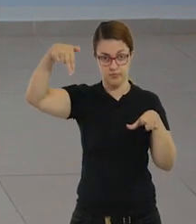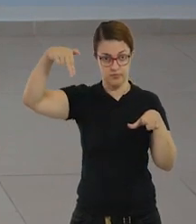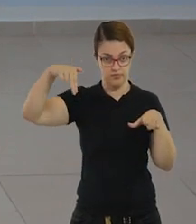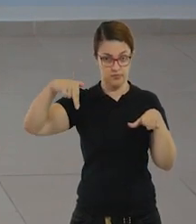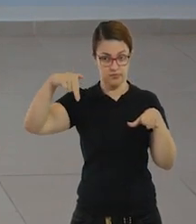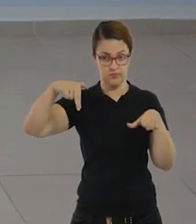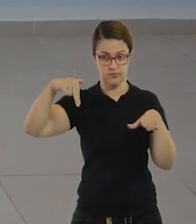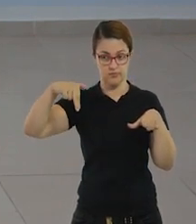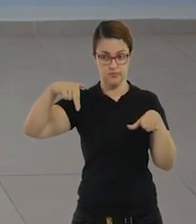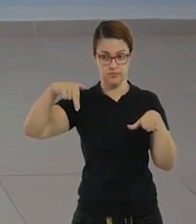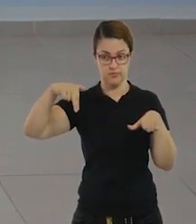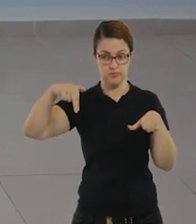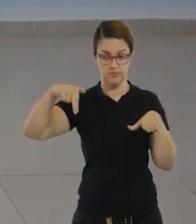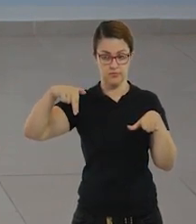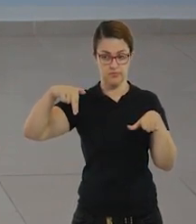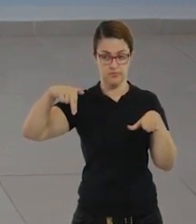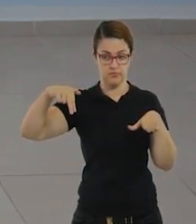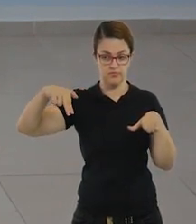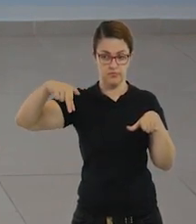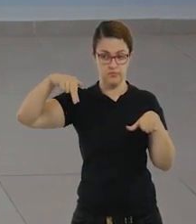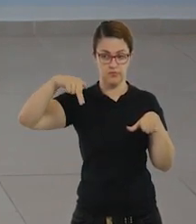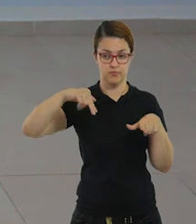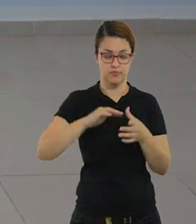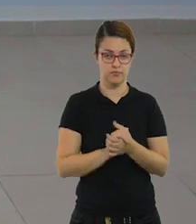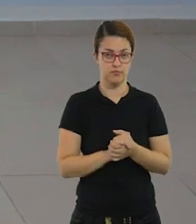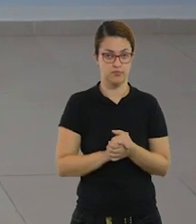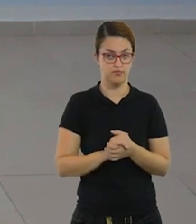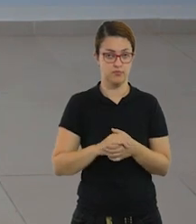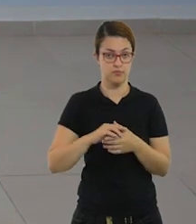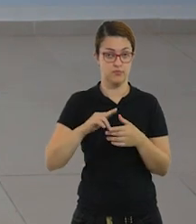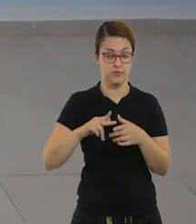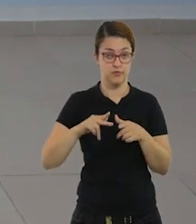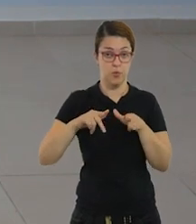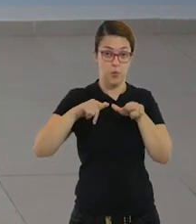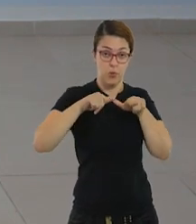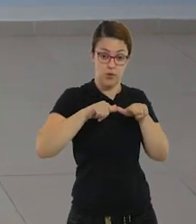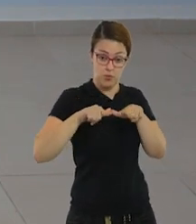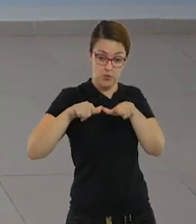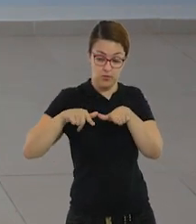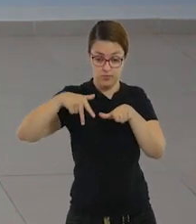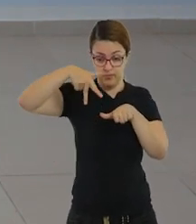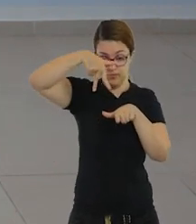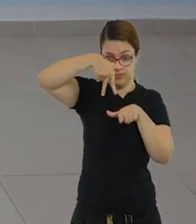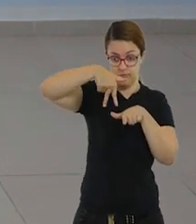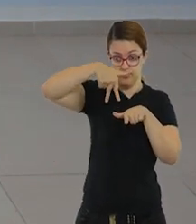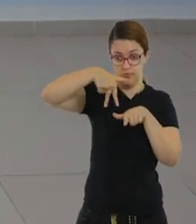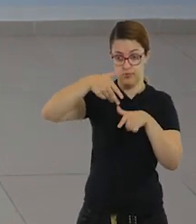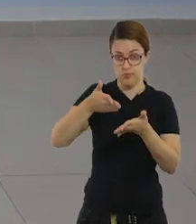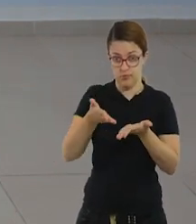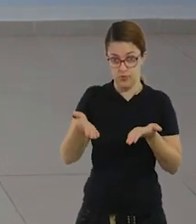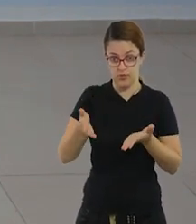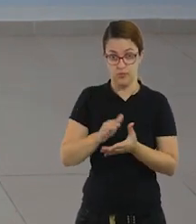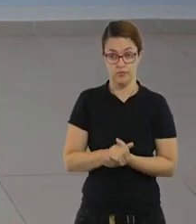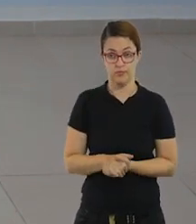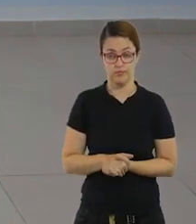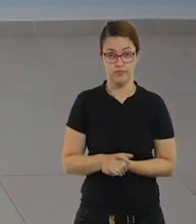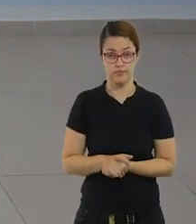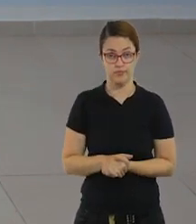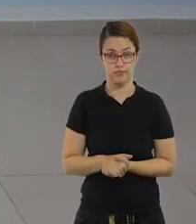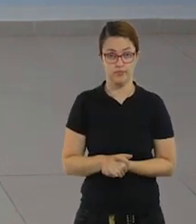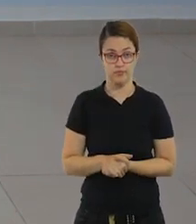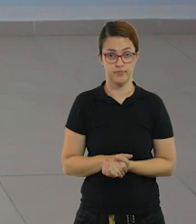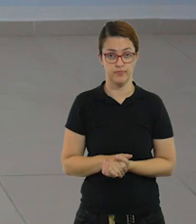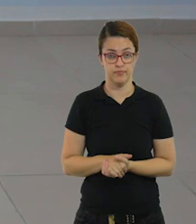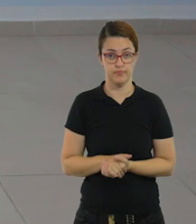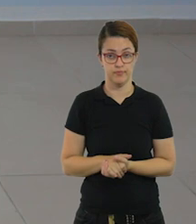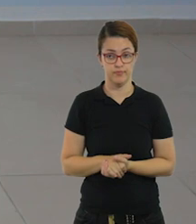quadrado com as duas pernas unidas. Quando você entrar, vai ser um pé em cada quadrado, ok? E o mesmo movimento,